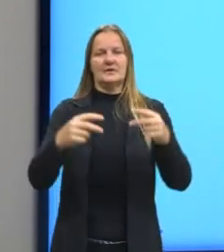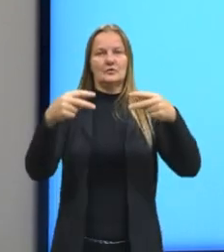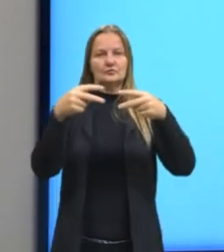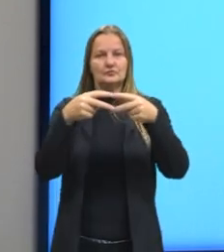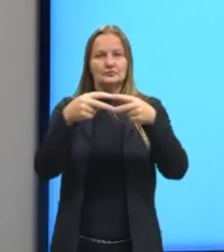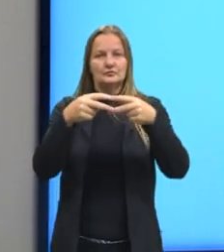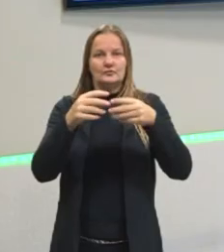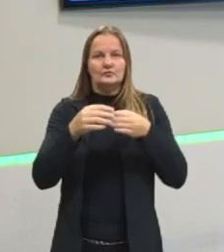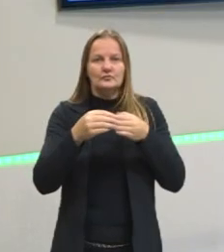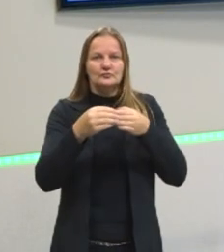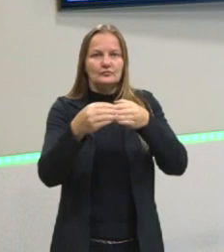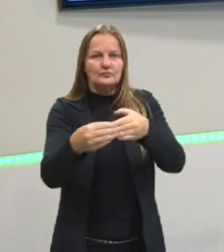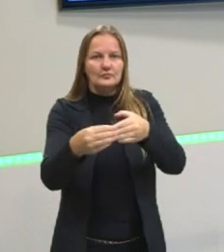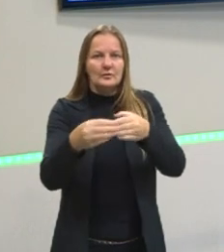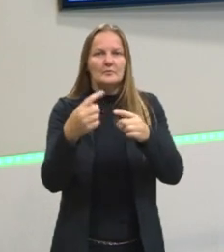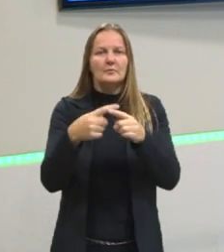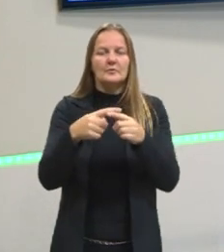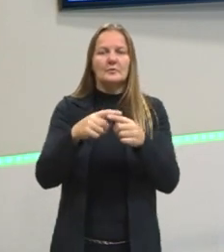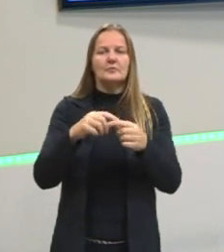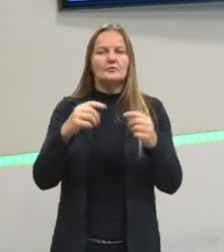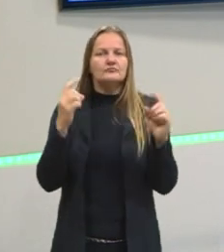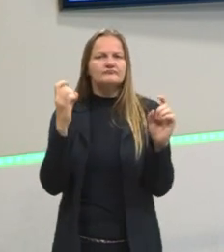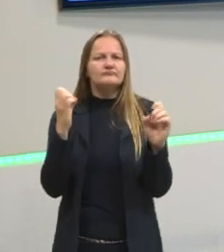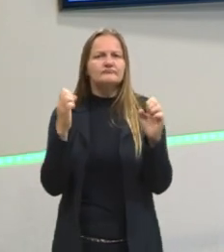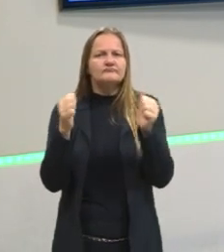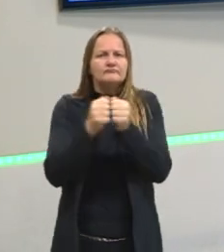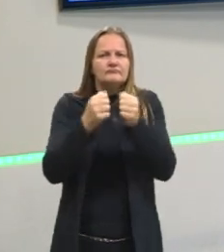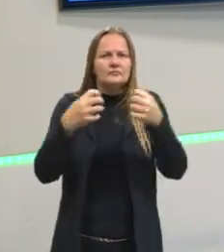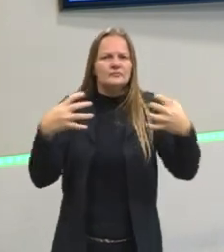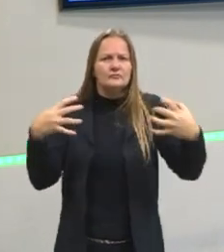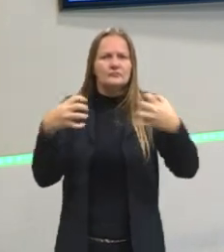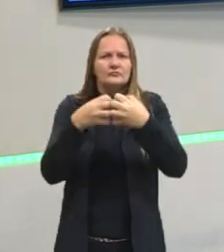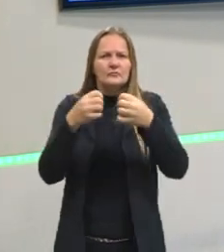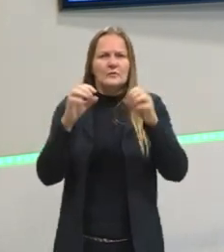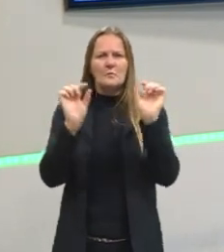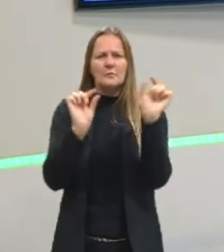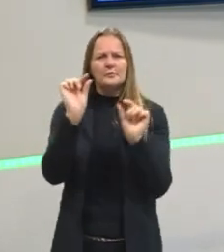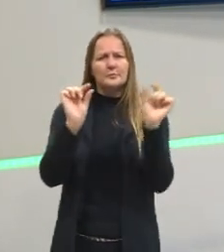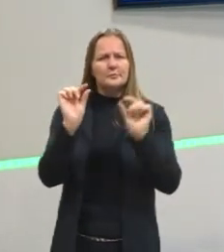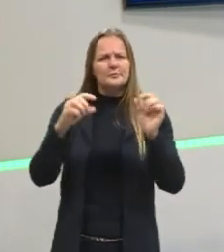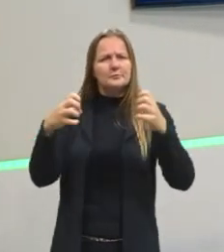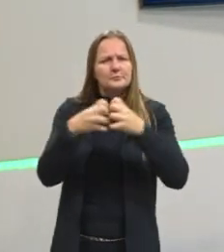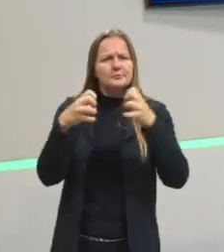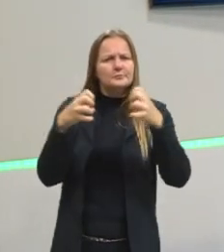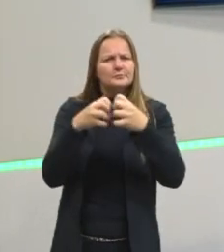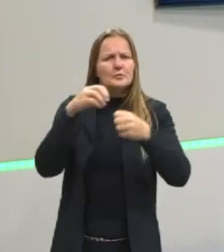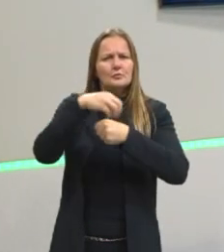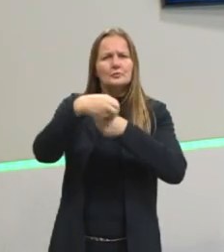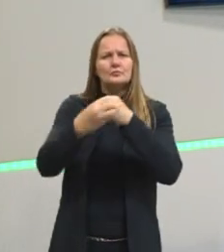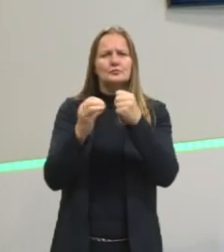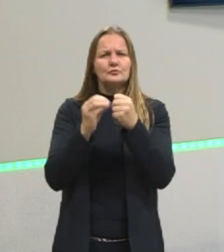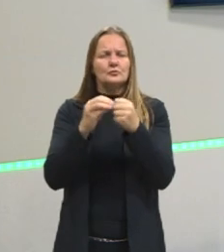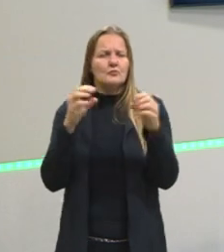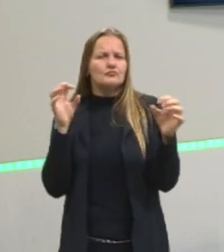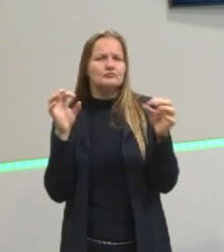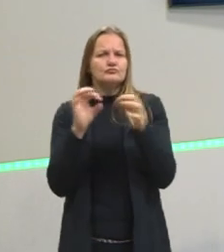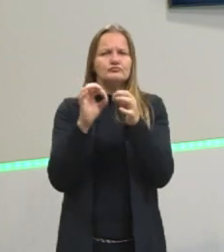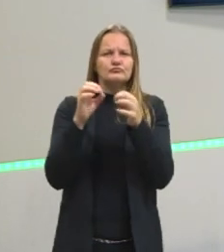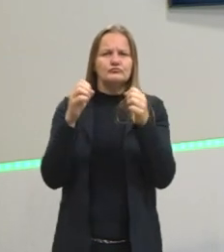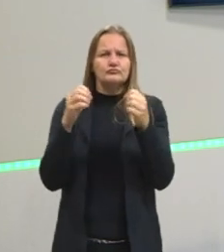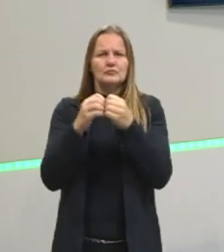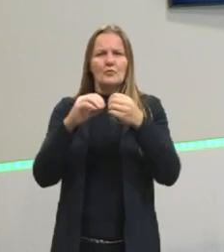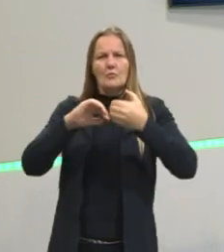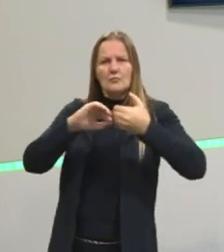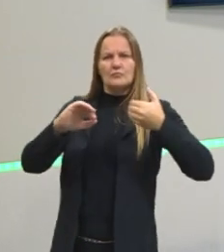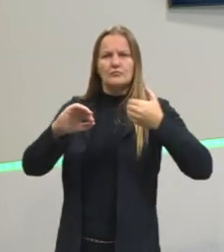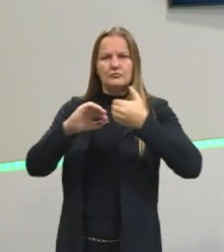induzido, porque lá nas colisões entre as partículas, entre as moléculas, ocorre a repelha